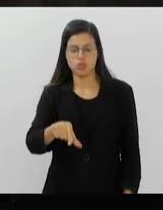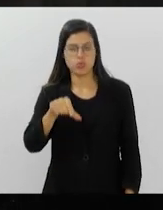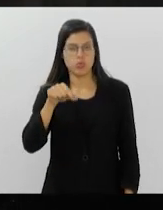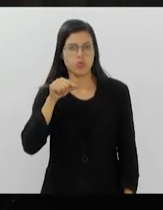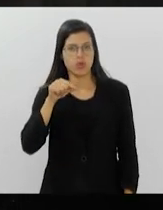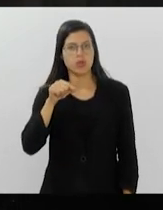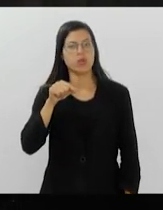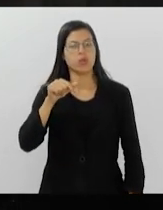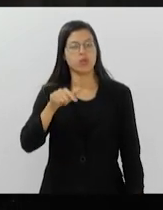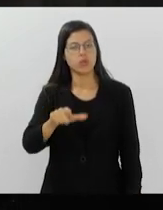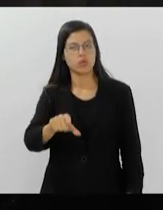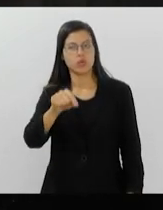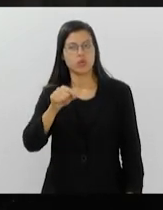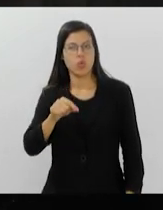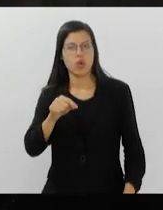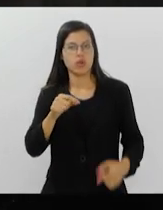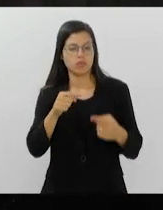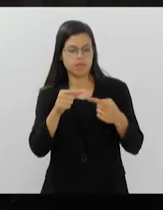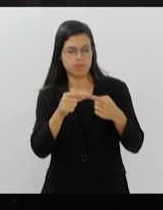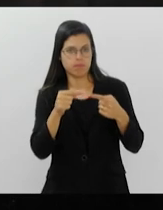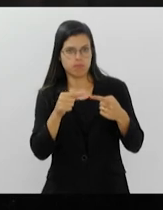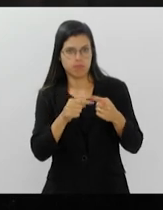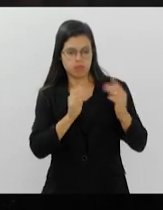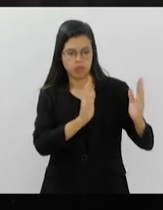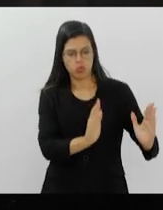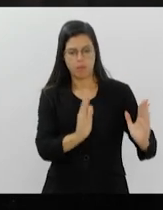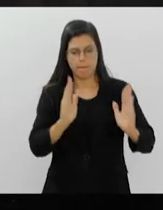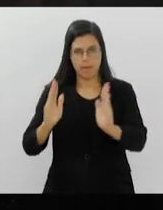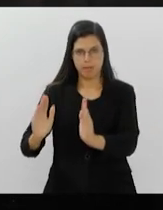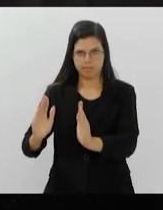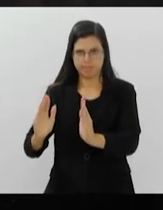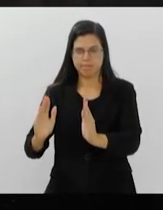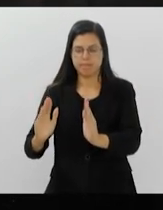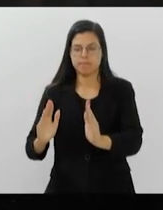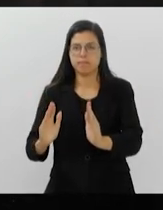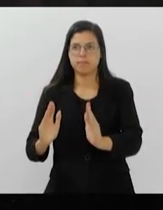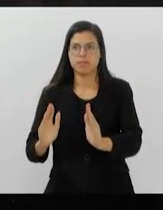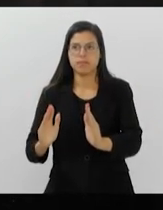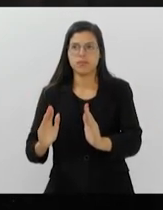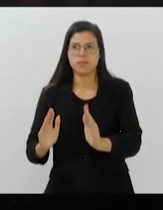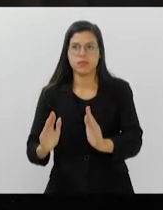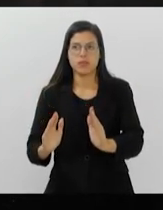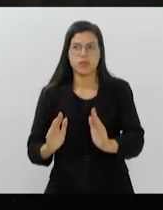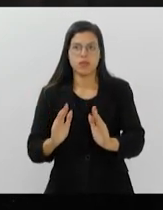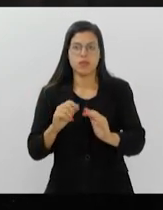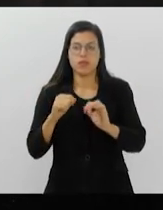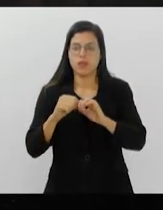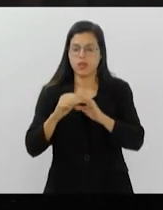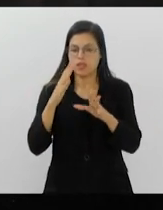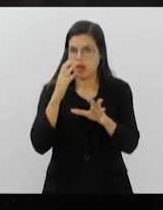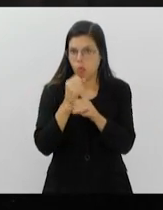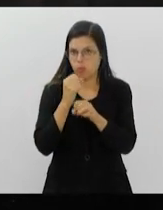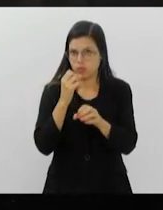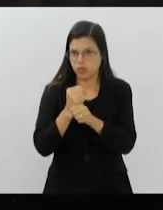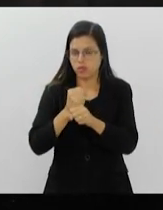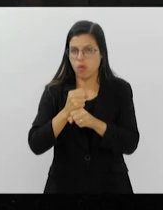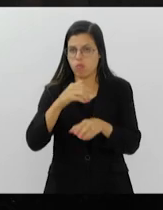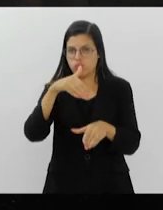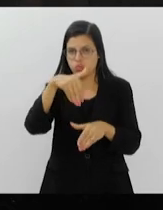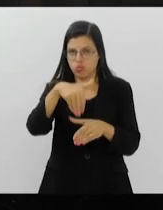ele é escolhido em duas etapas. Você faz a computação do voto